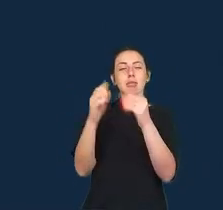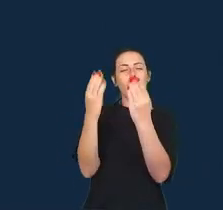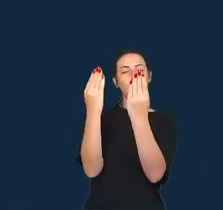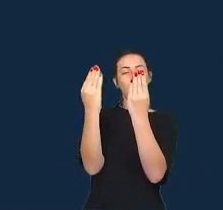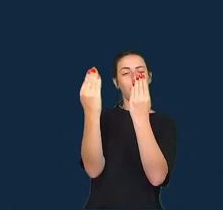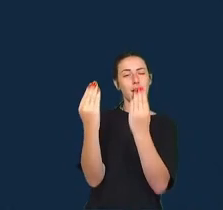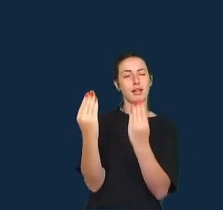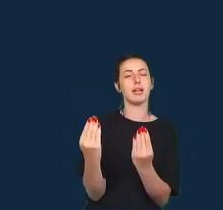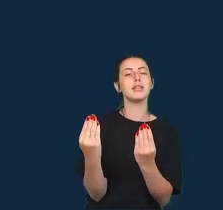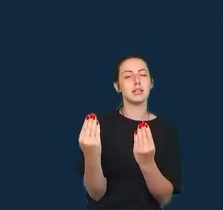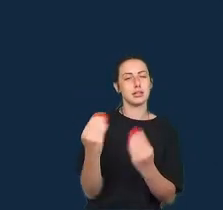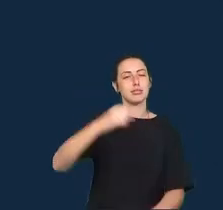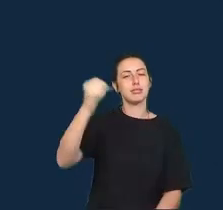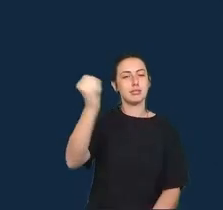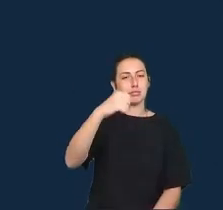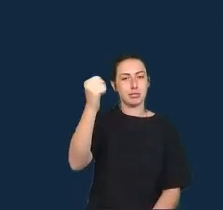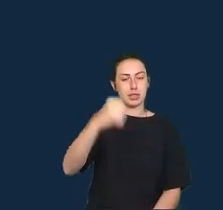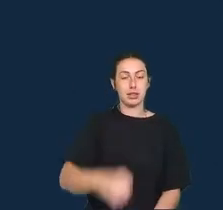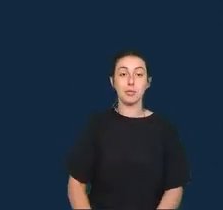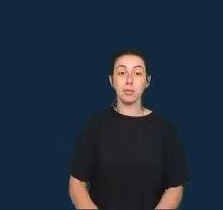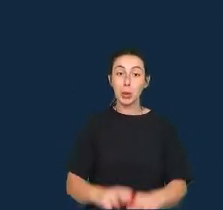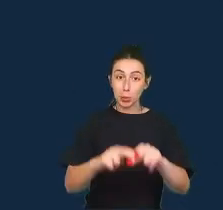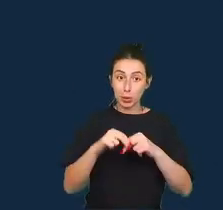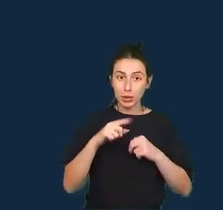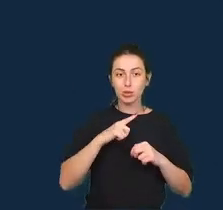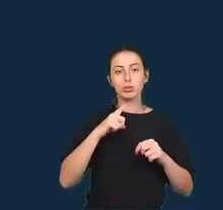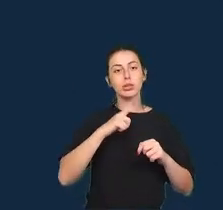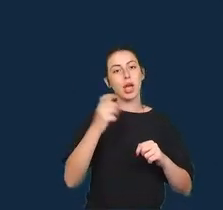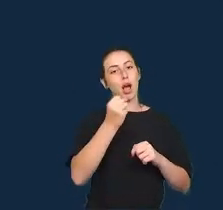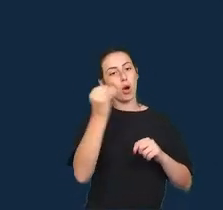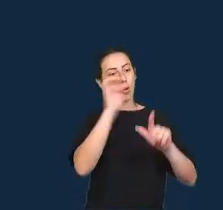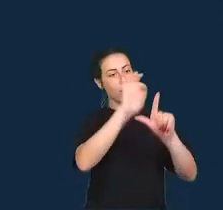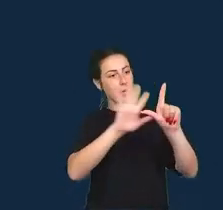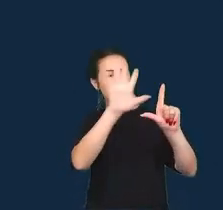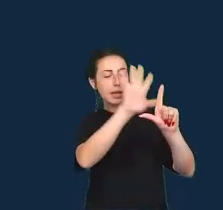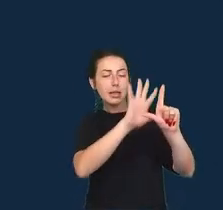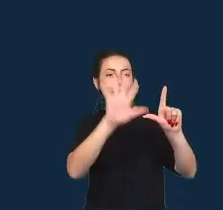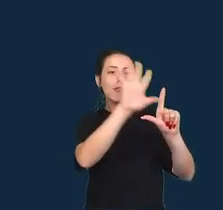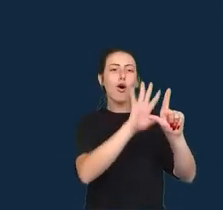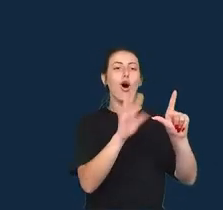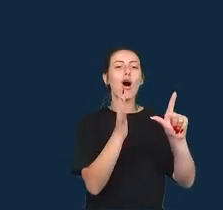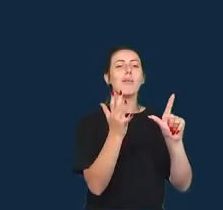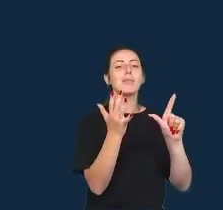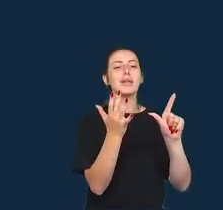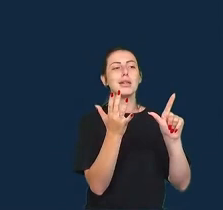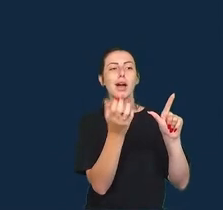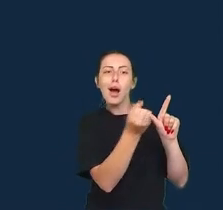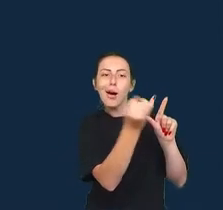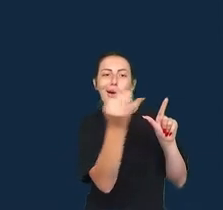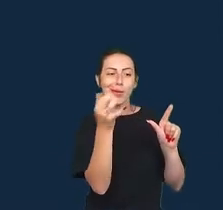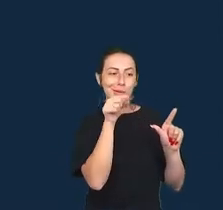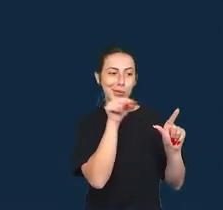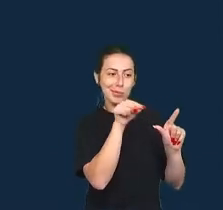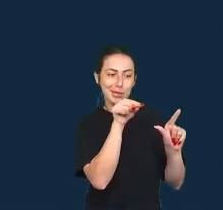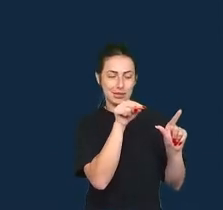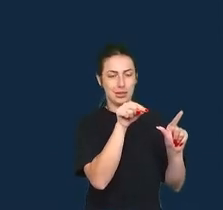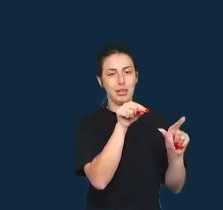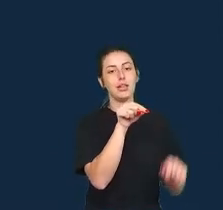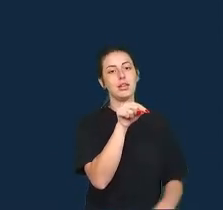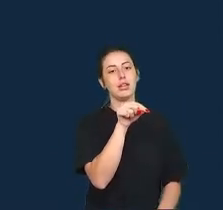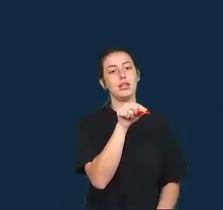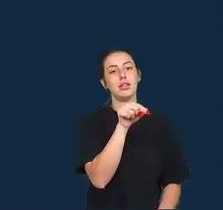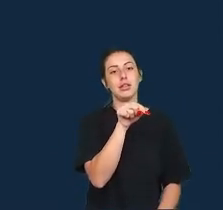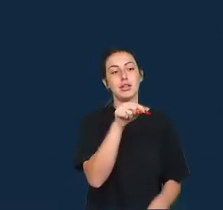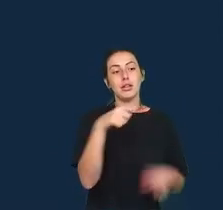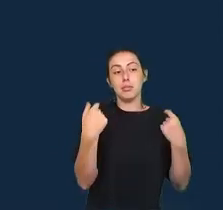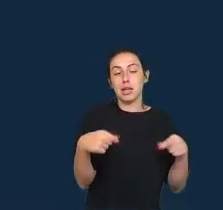pequeno número de plataformas monopolizadas e um espaço de jornalismo investigativo pode ser entendido como